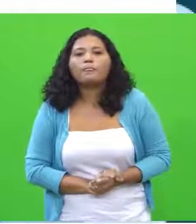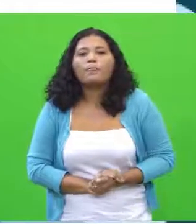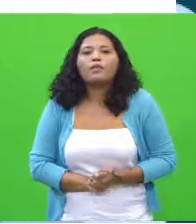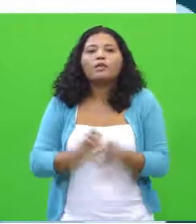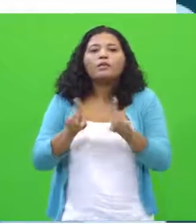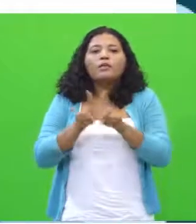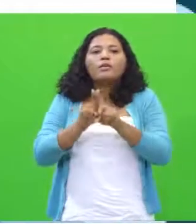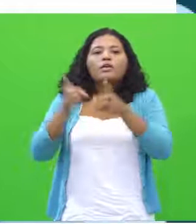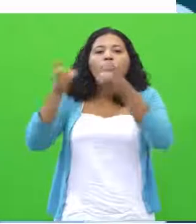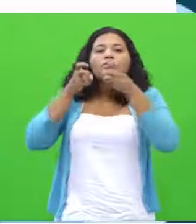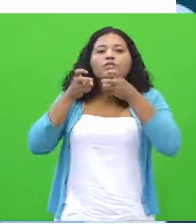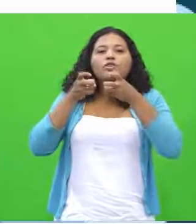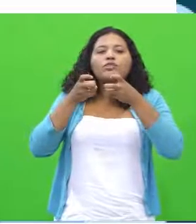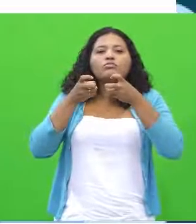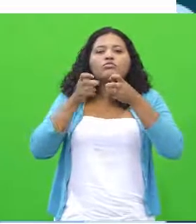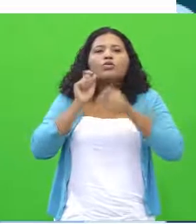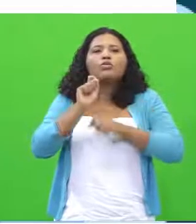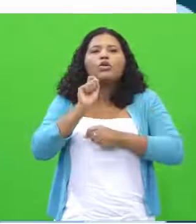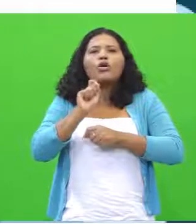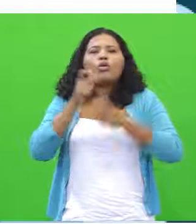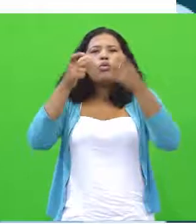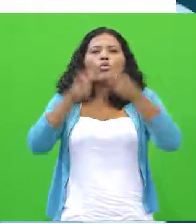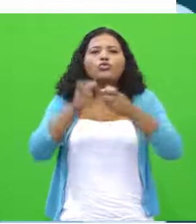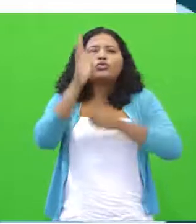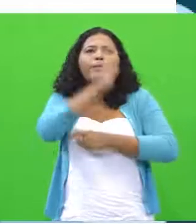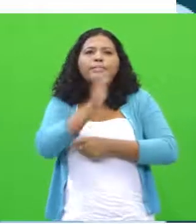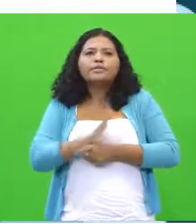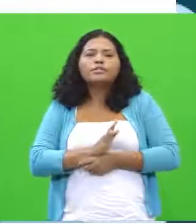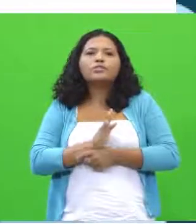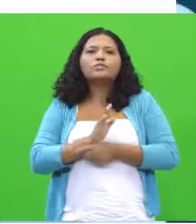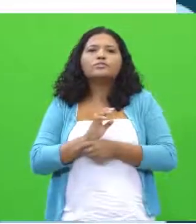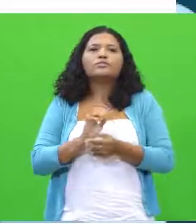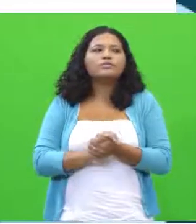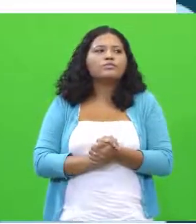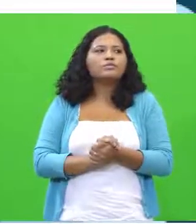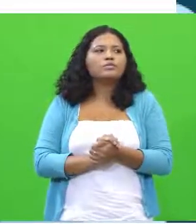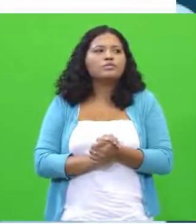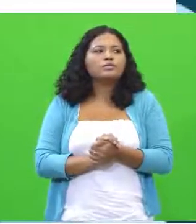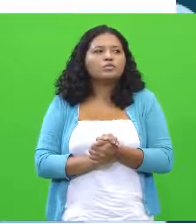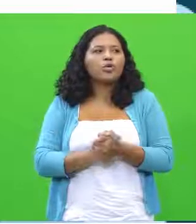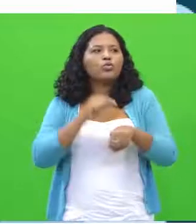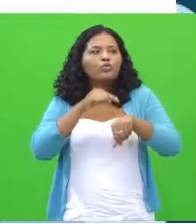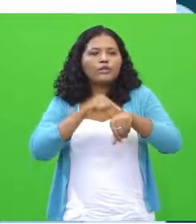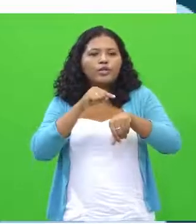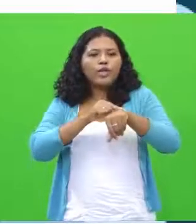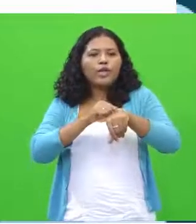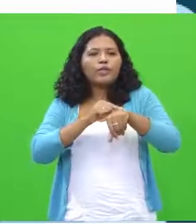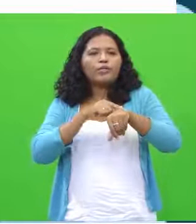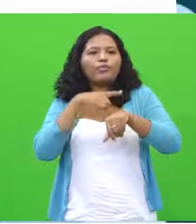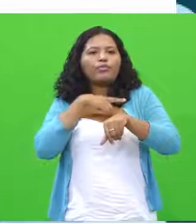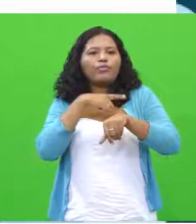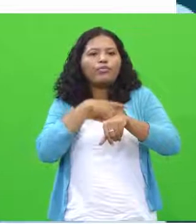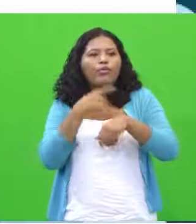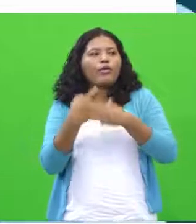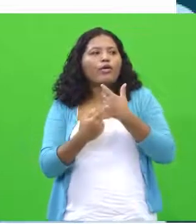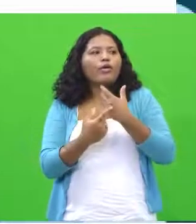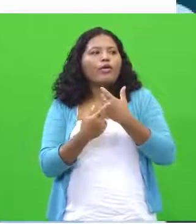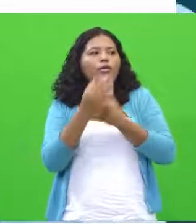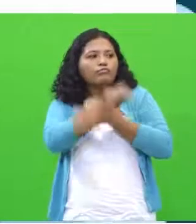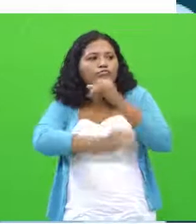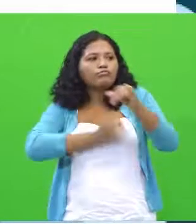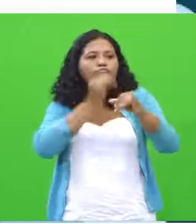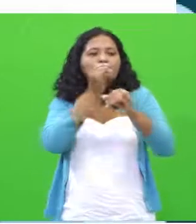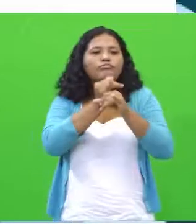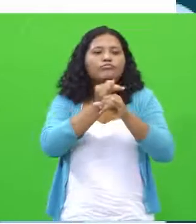E está identificando onde, no Brasil, o tempo que as pessoas ficam online em redes sociais. E vale ressaltar que ele